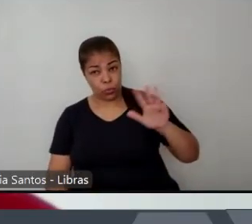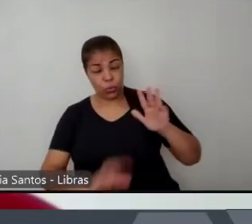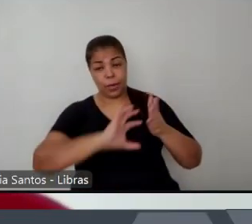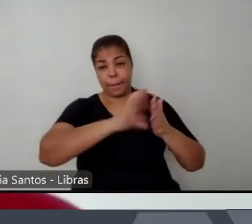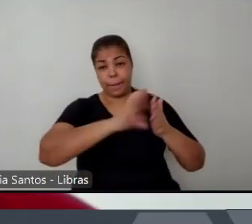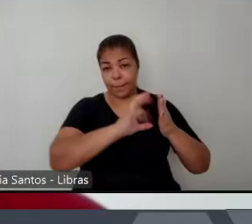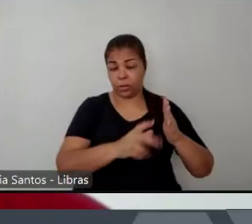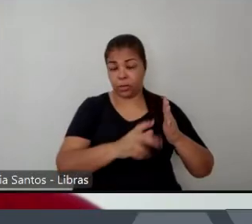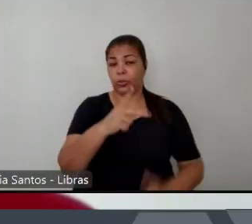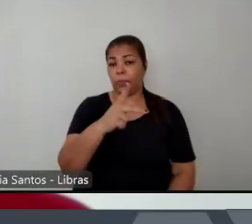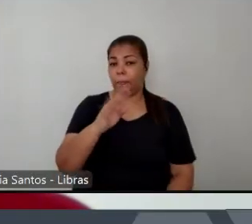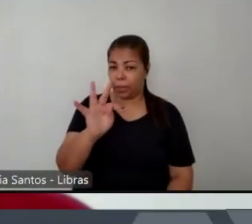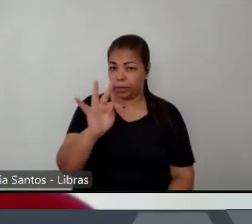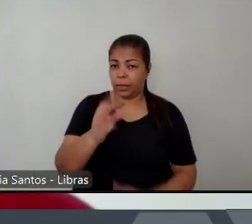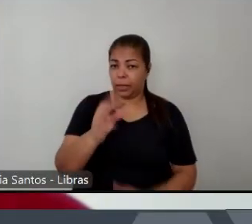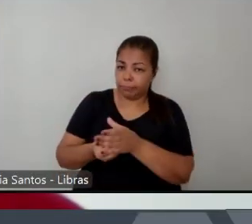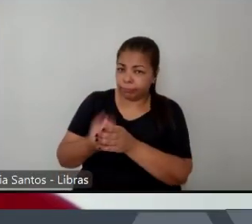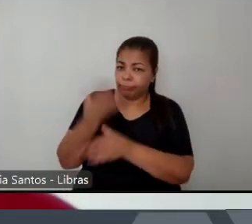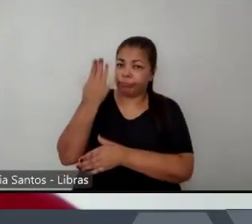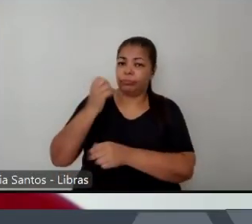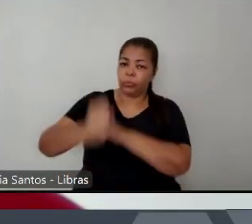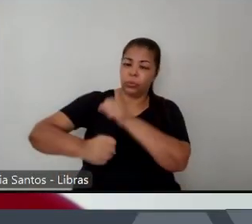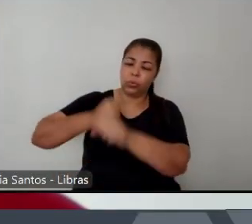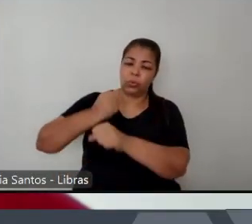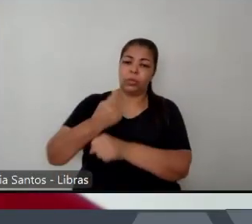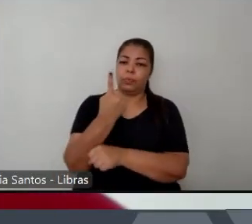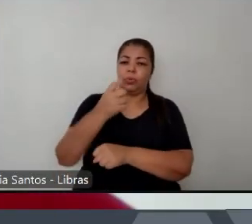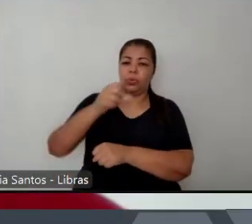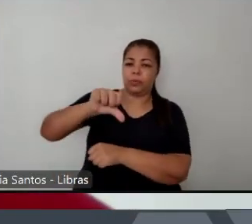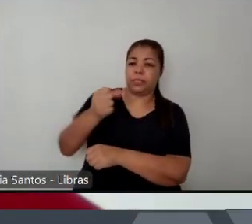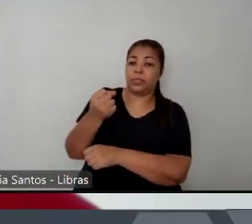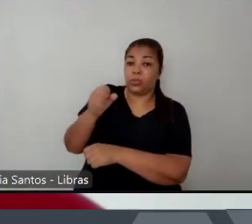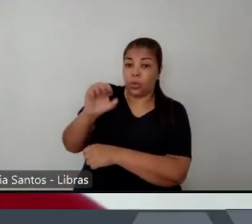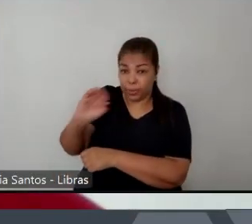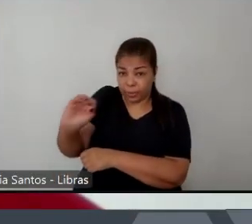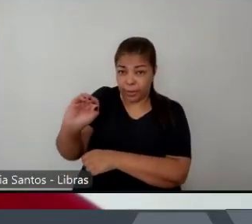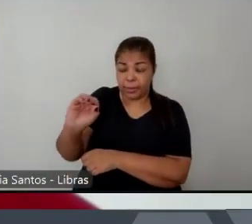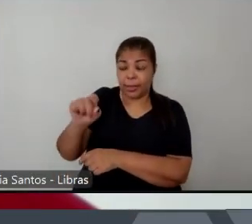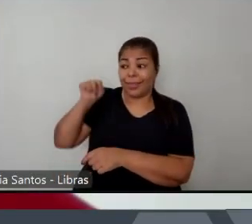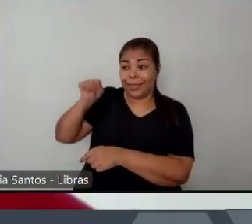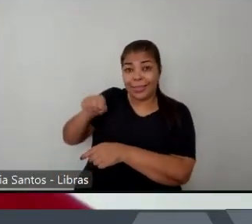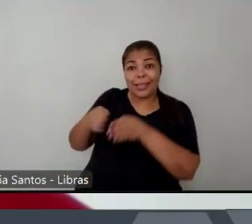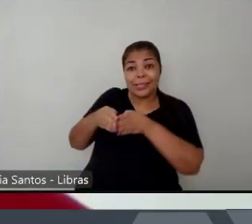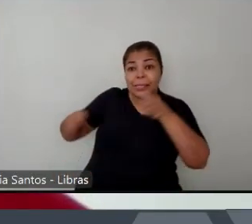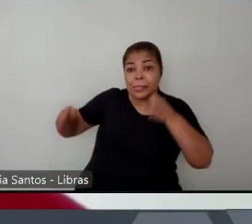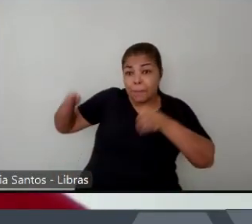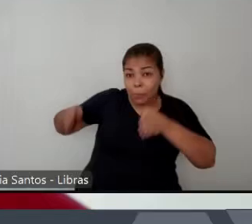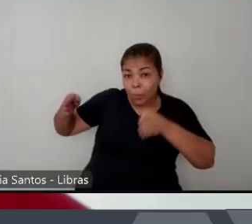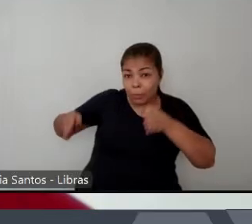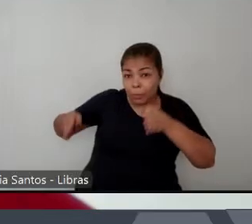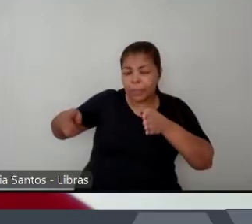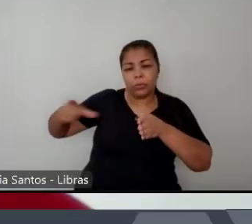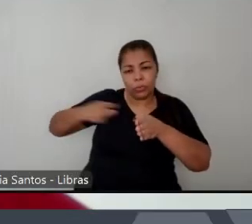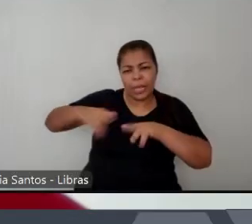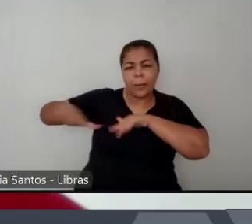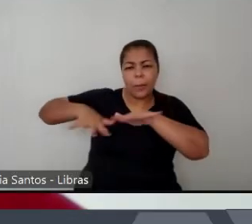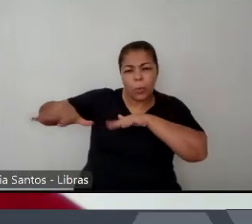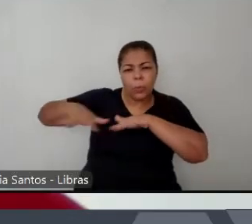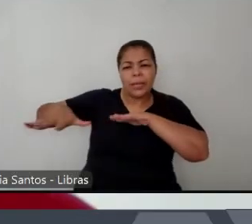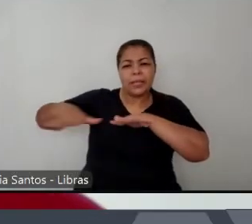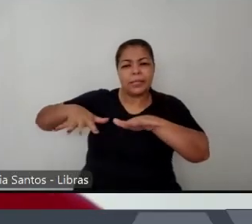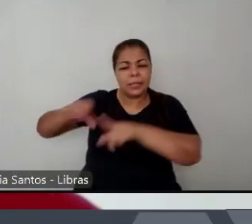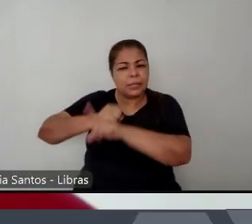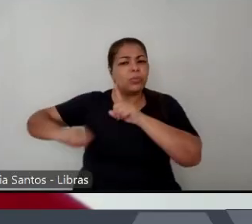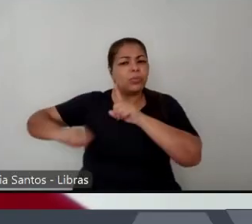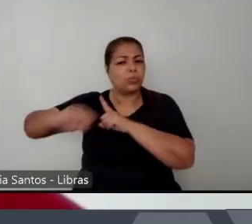gente falou nos anos 80 nesse contexto e nesse momento de mobilização social e de